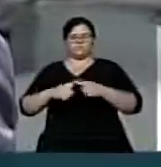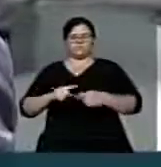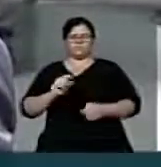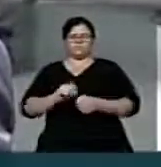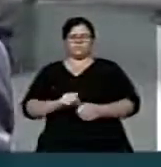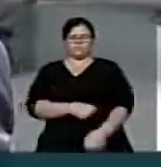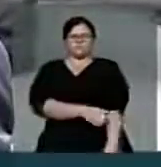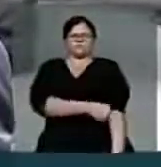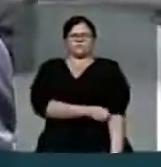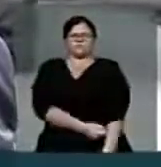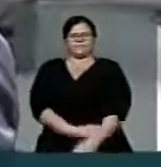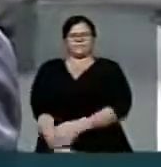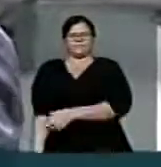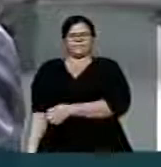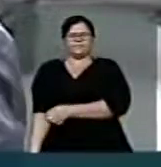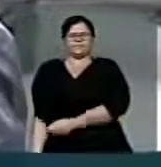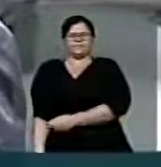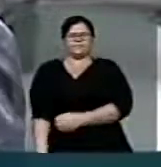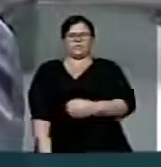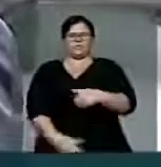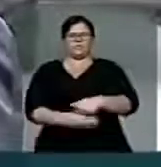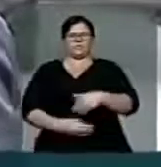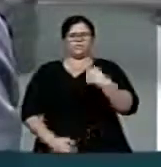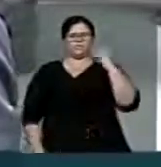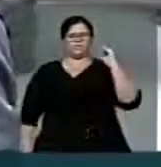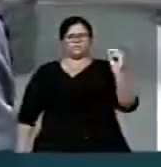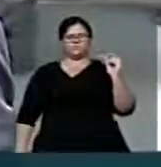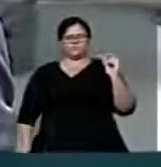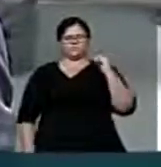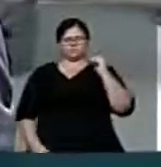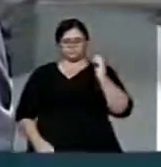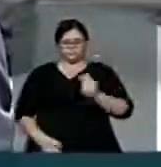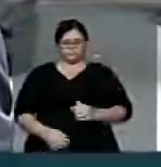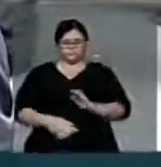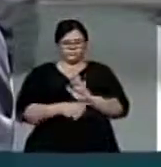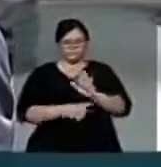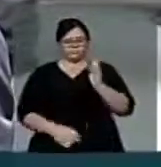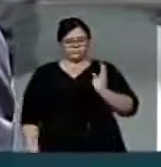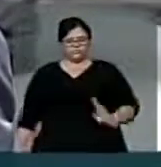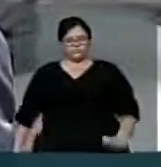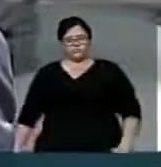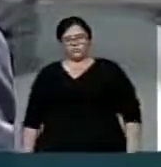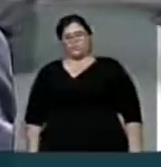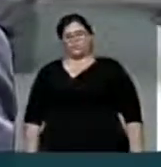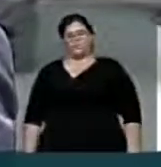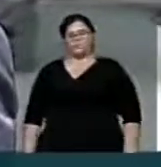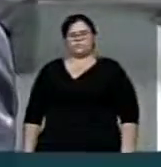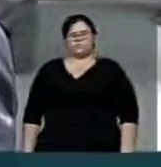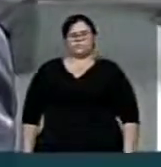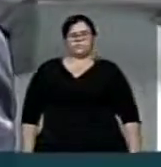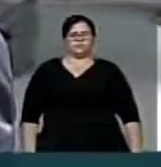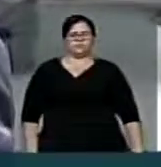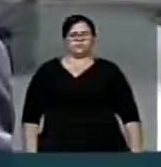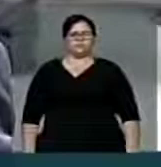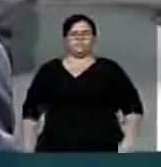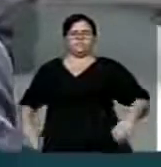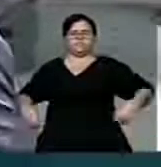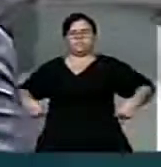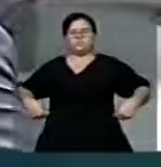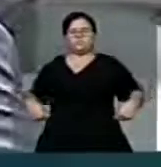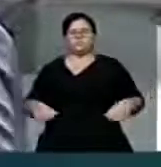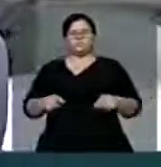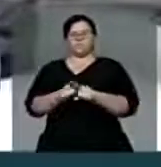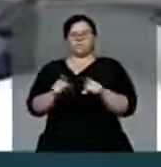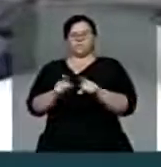chegar e tem prestado um relevante serviço ao nosso Brasil. Também tratando-se dos autos de resistência, na